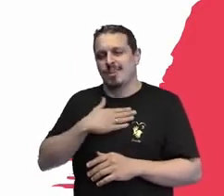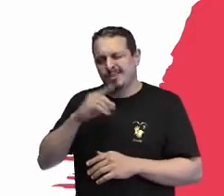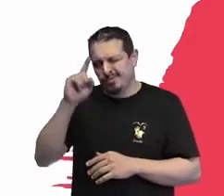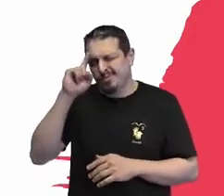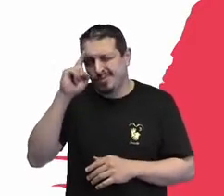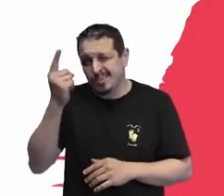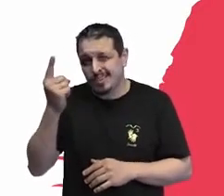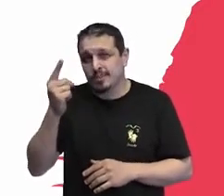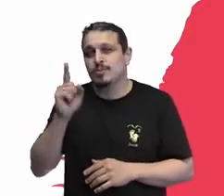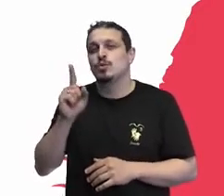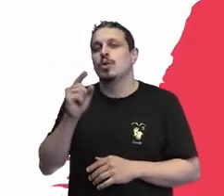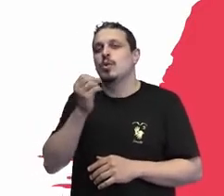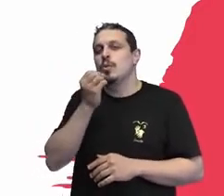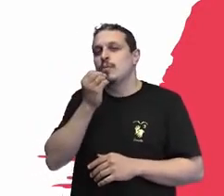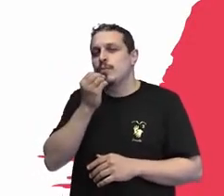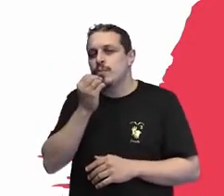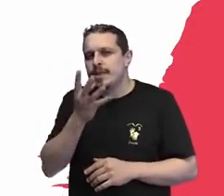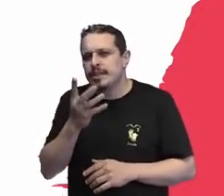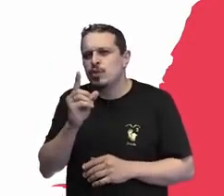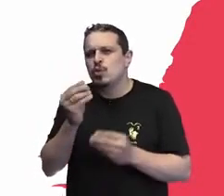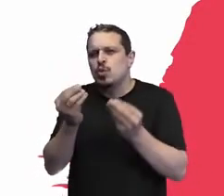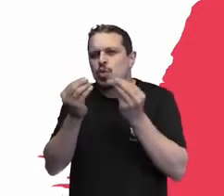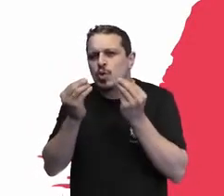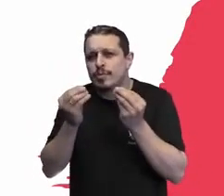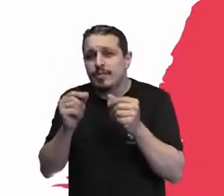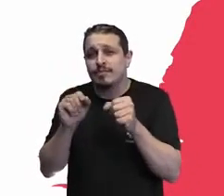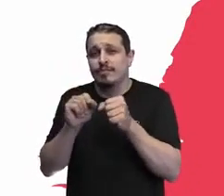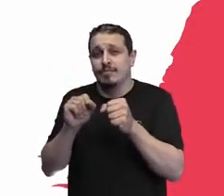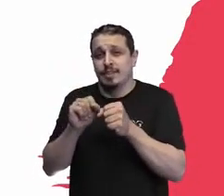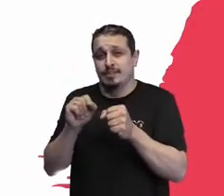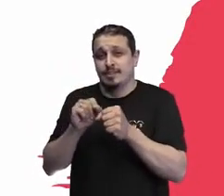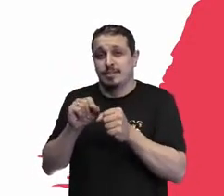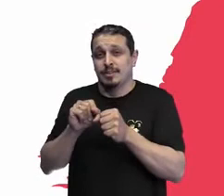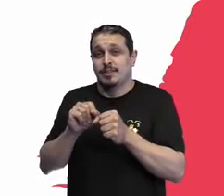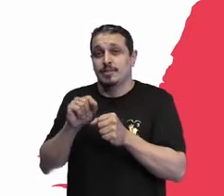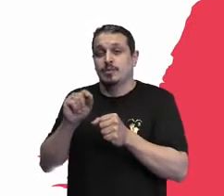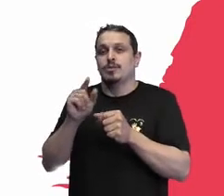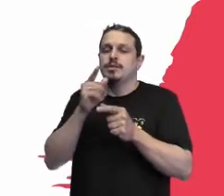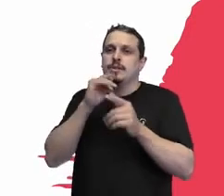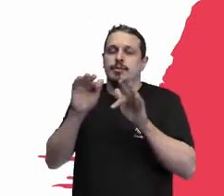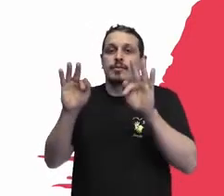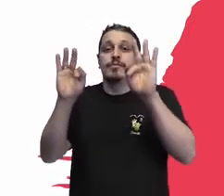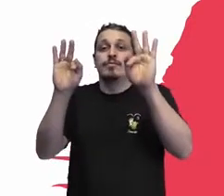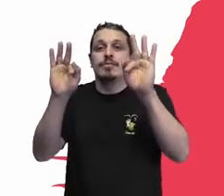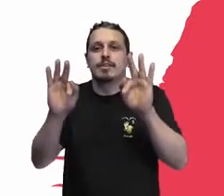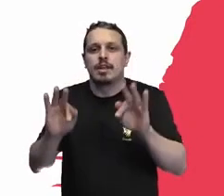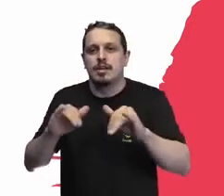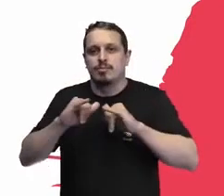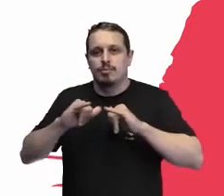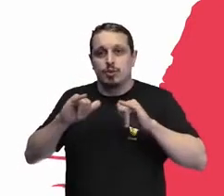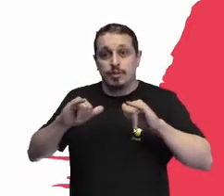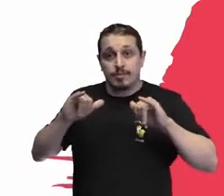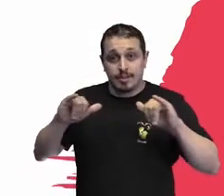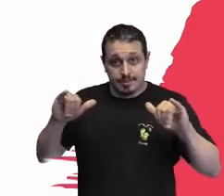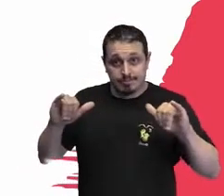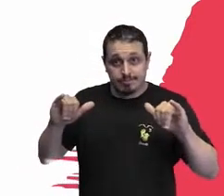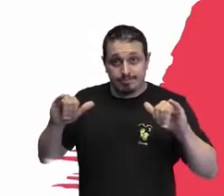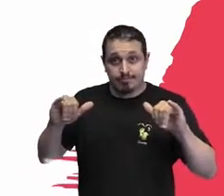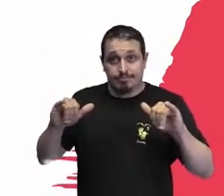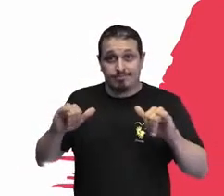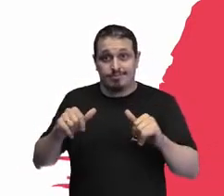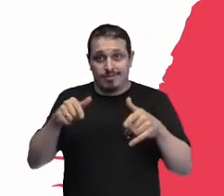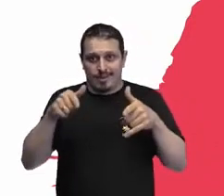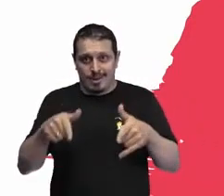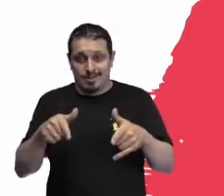contando como é que a gente vai chegar ao final dessa apresentação com notícias. A gente começou a perceber que,